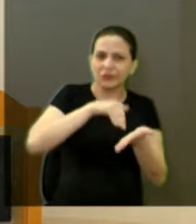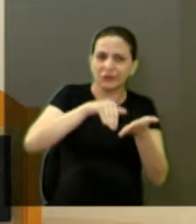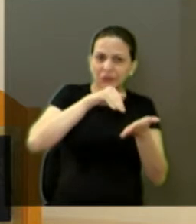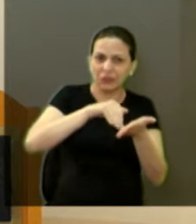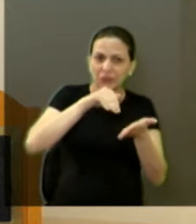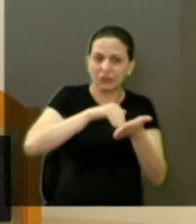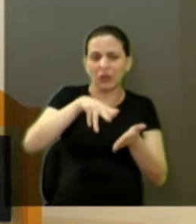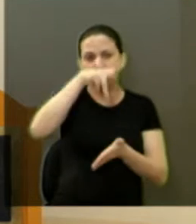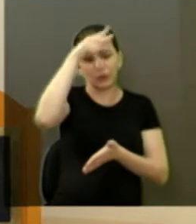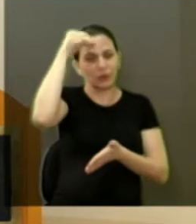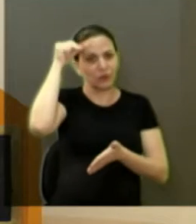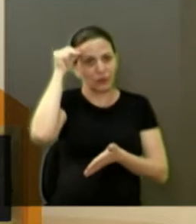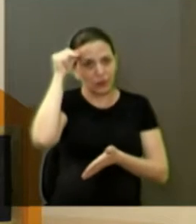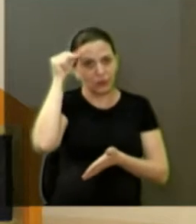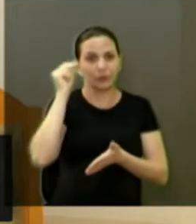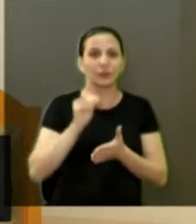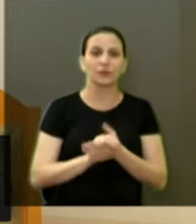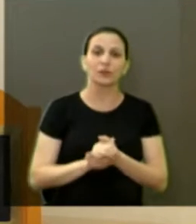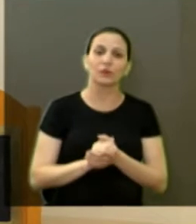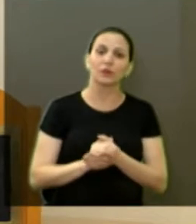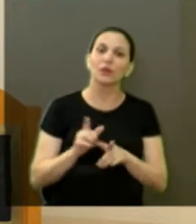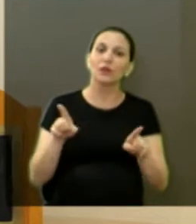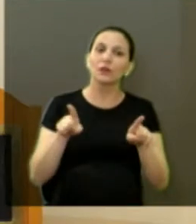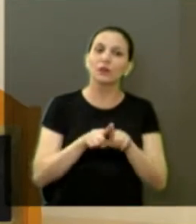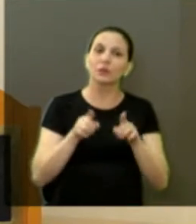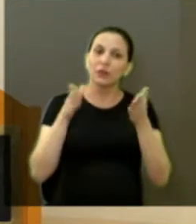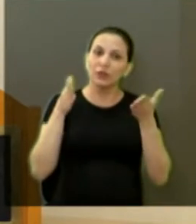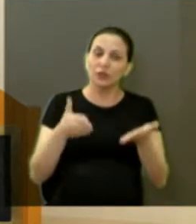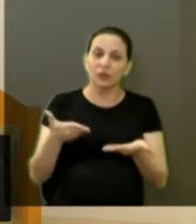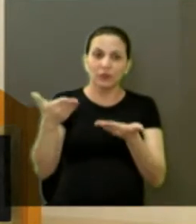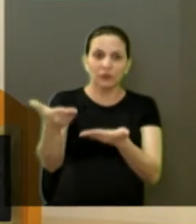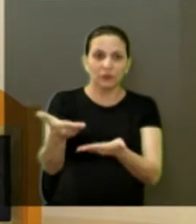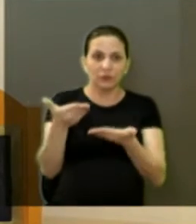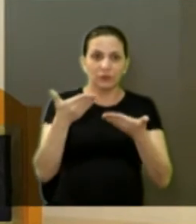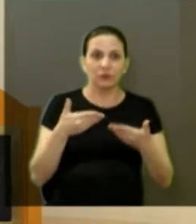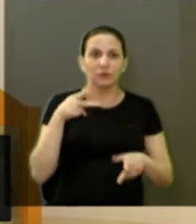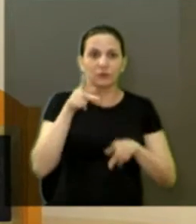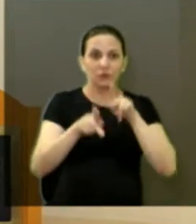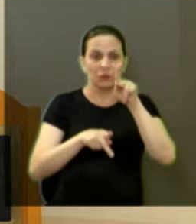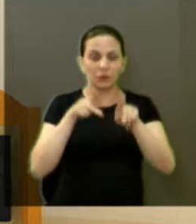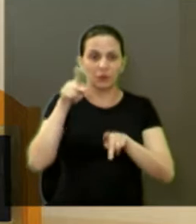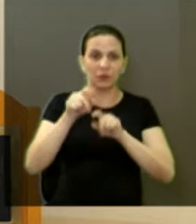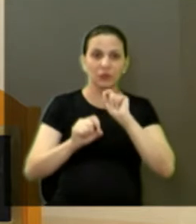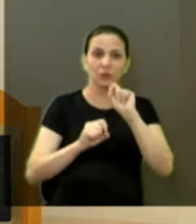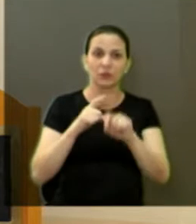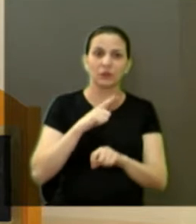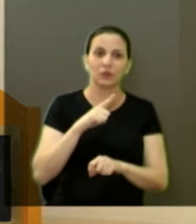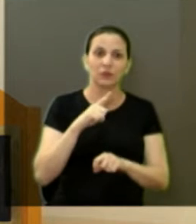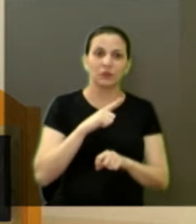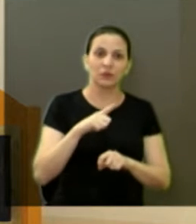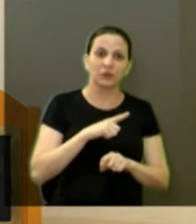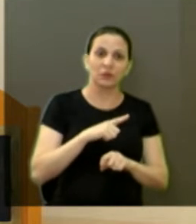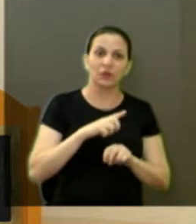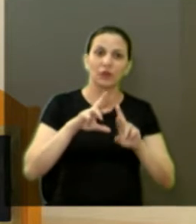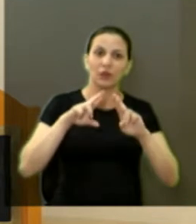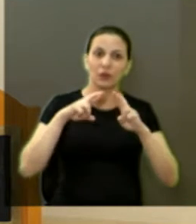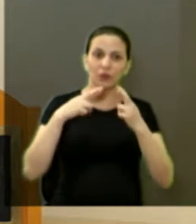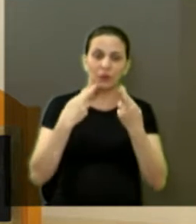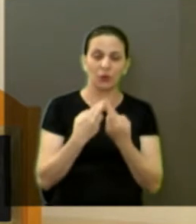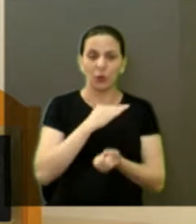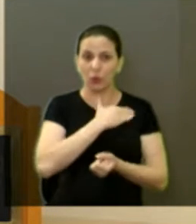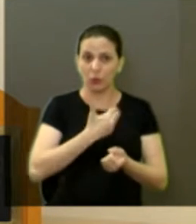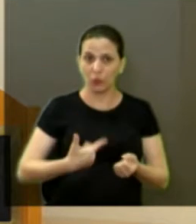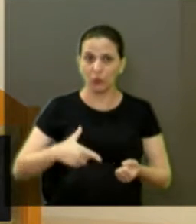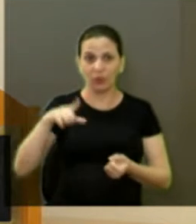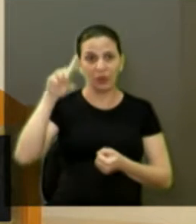trabalhos. E também já convidar a população, como o Elis já disse aqui, da audiência pública que